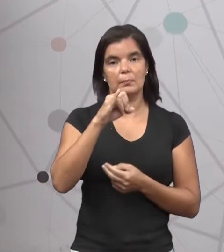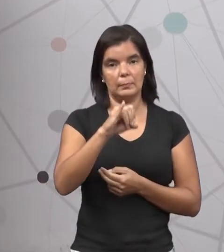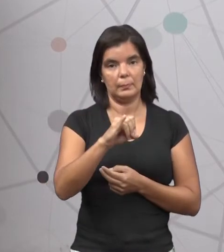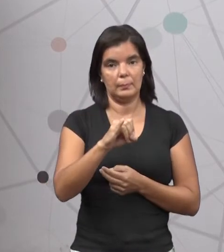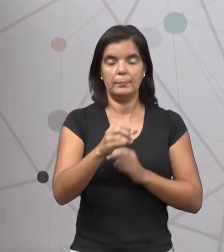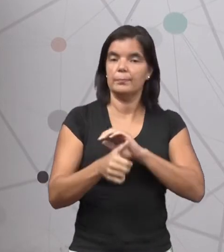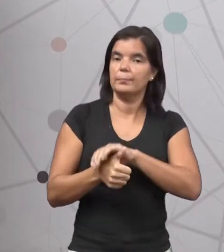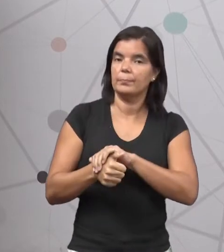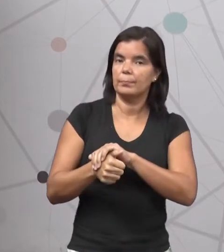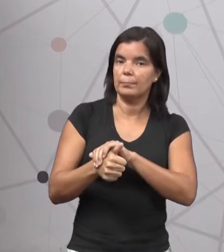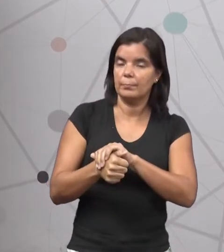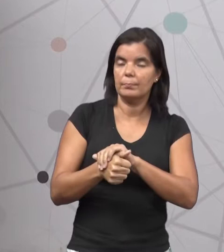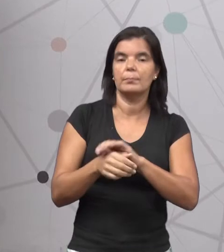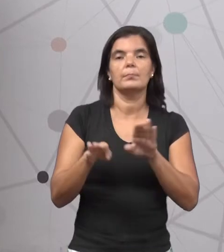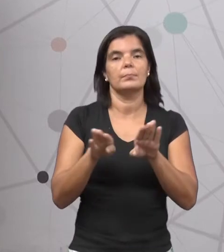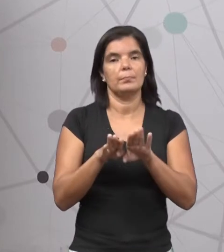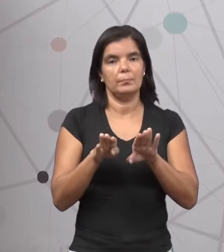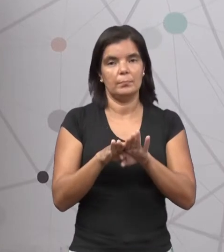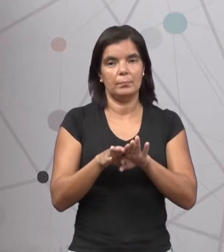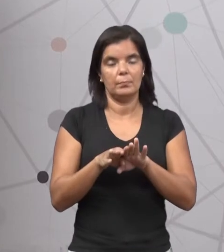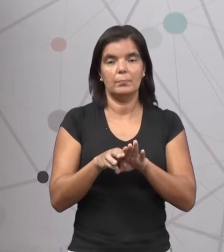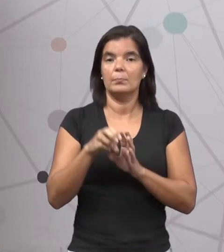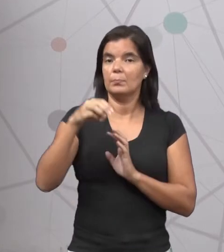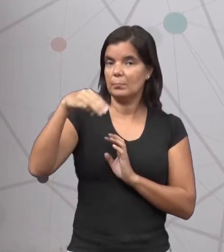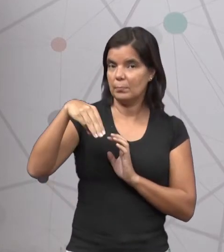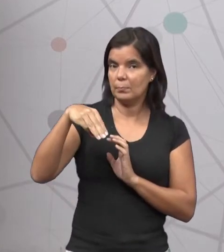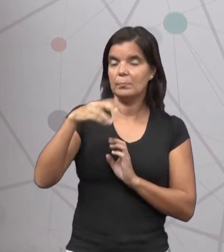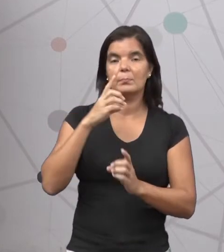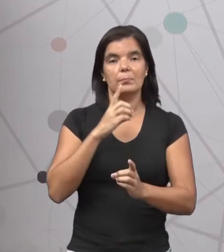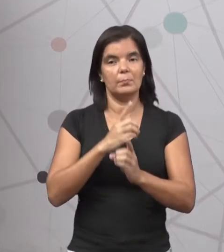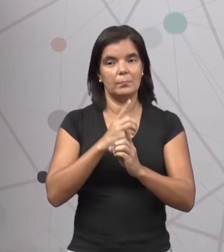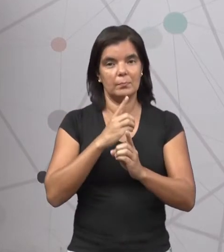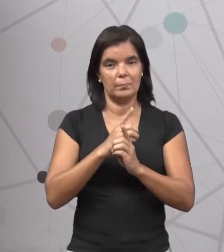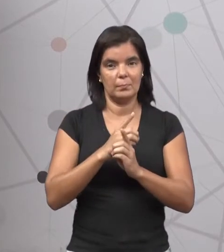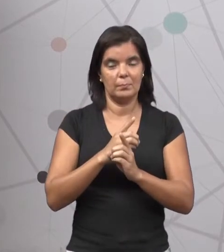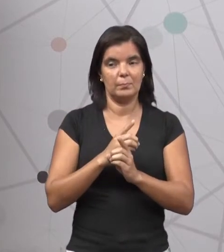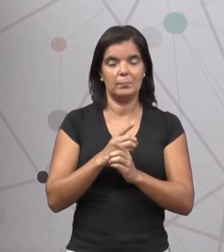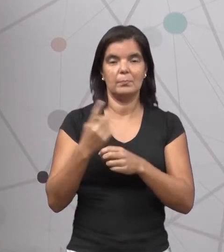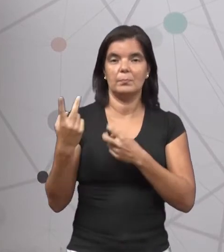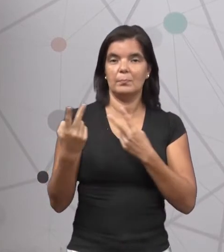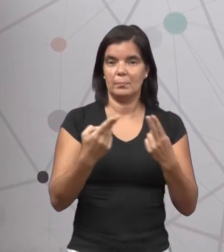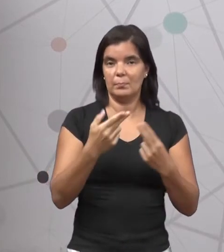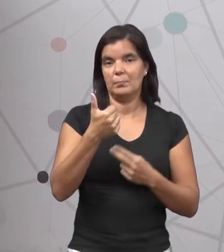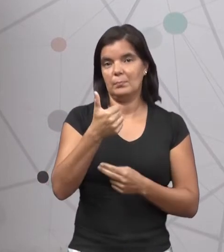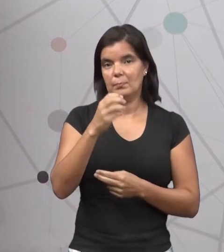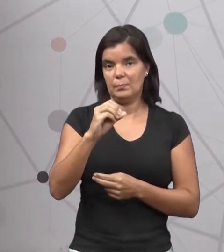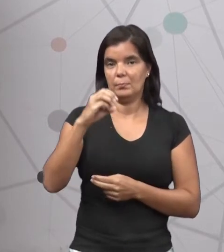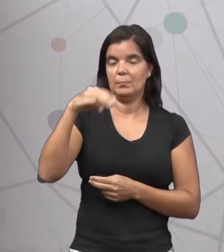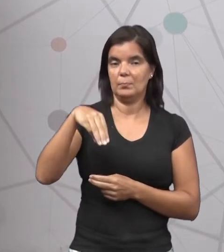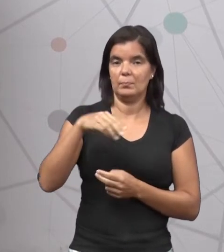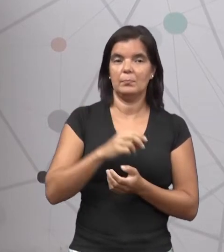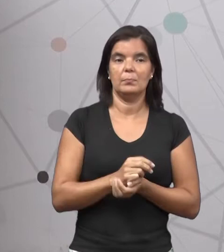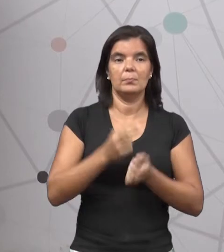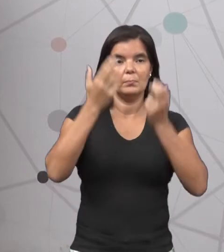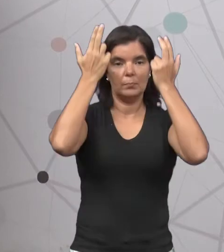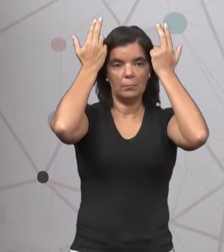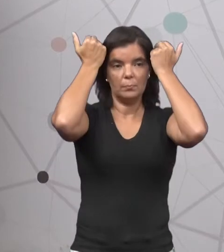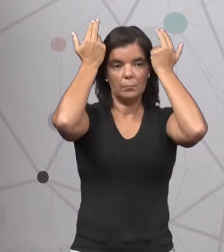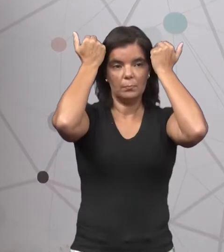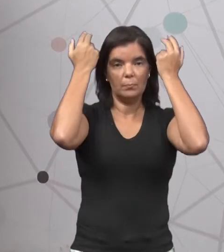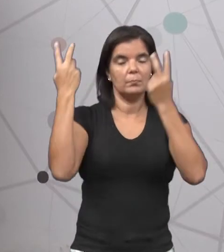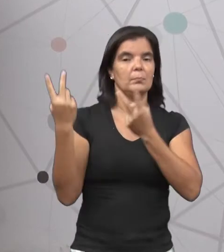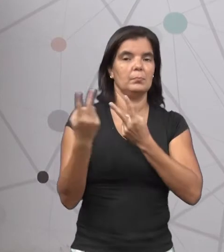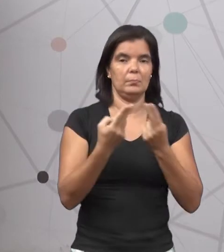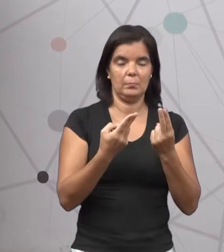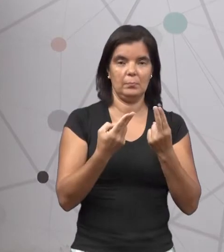tartaruga For medir pelo metro Ela vai encontrar A medida de dez metros E a lebre da